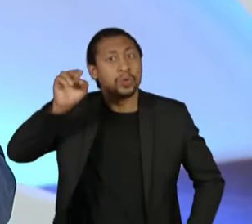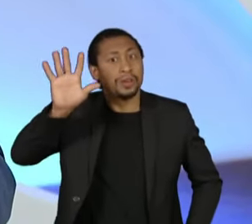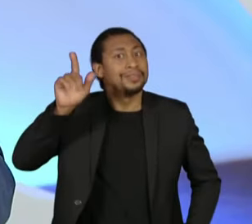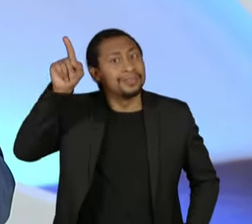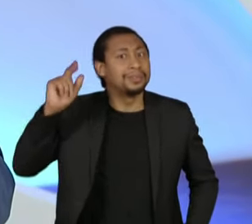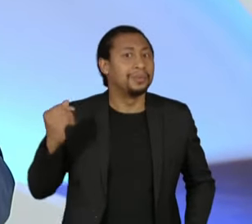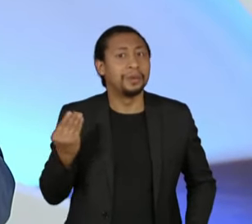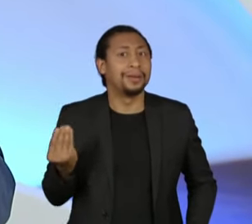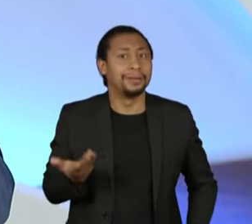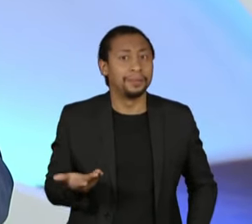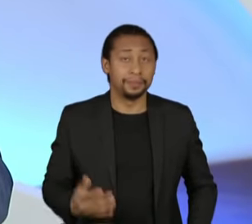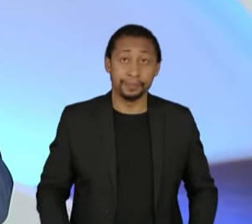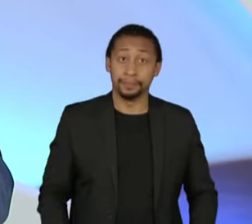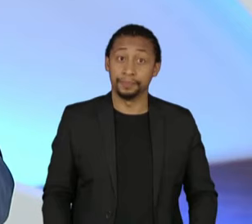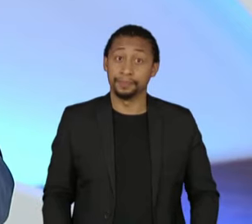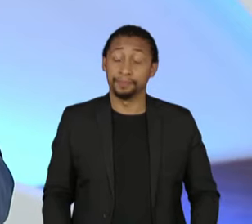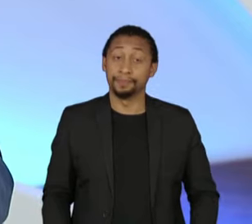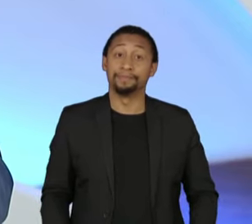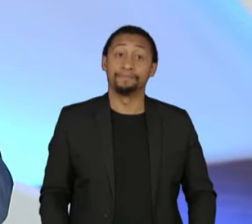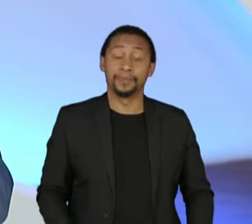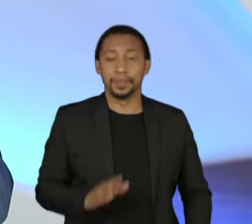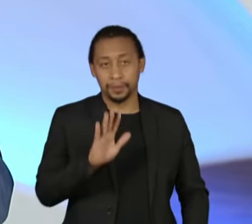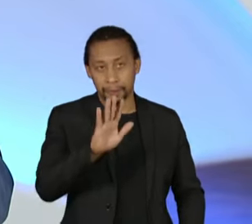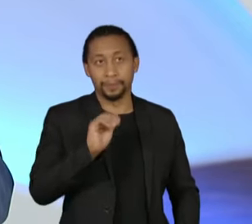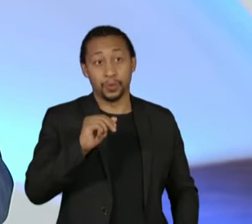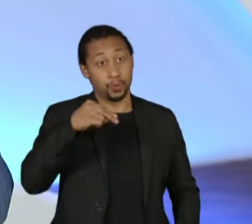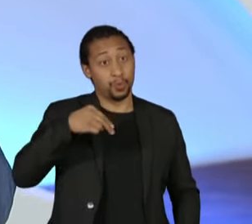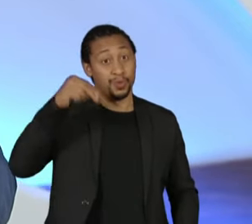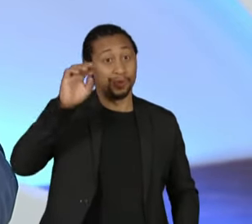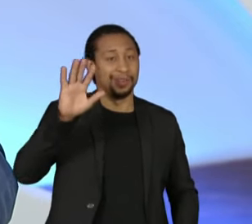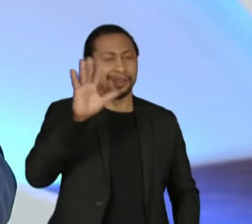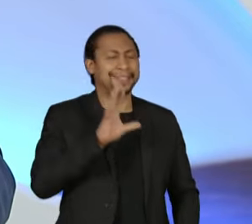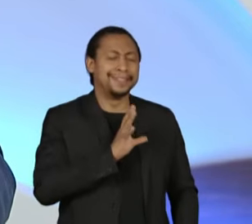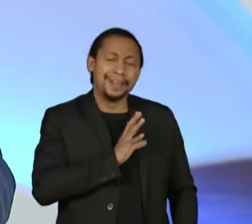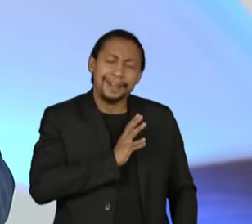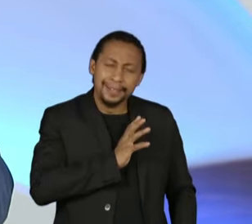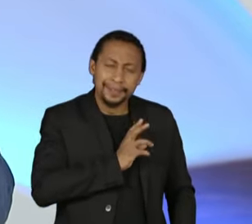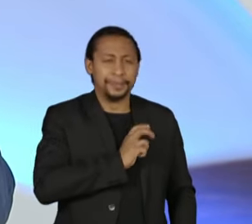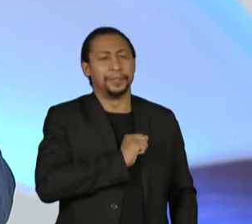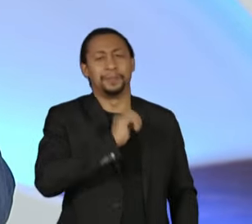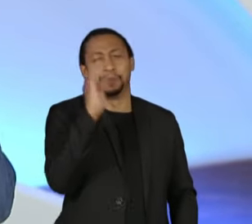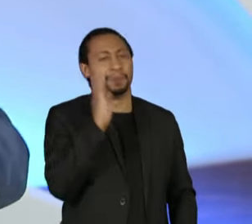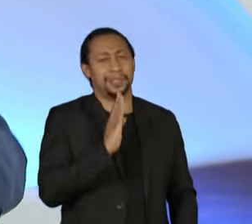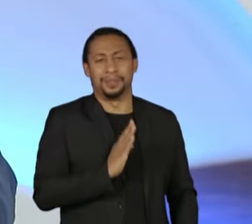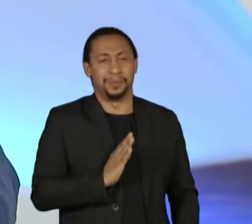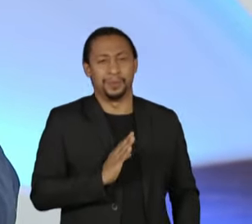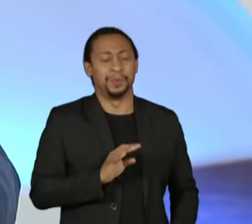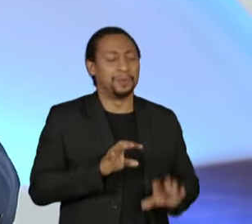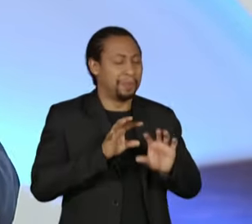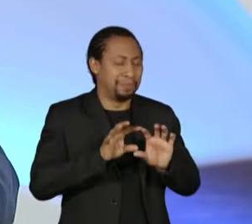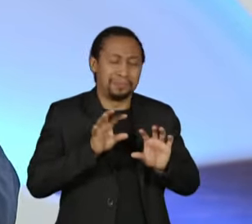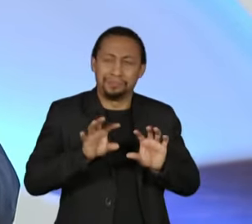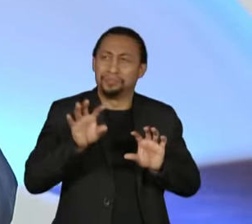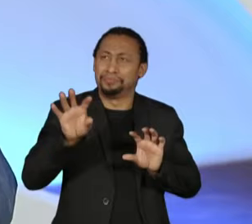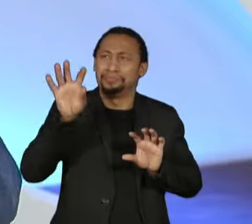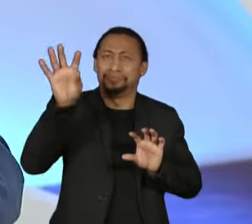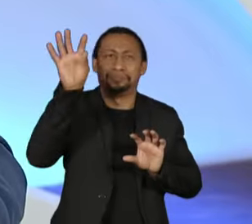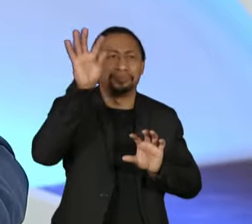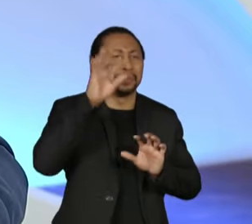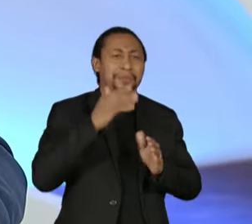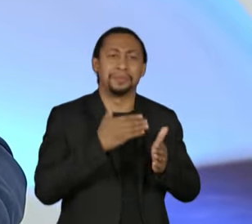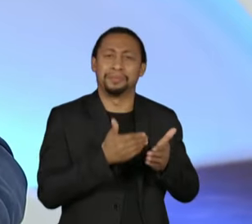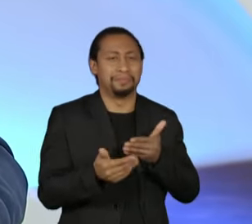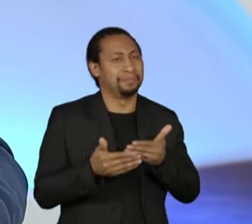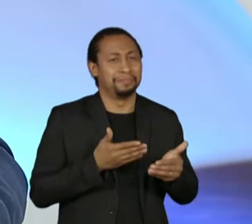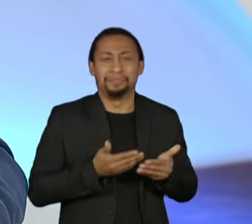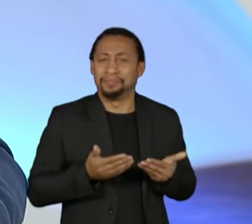Primeiro, Nordeste ama brasileiros e brasileiras de todas as regiões, recebe bem brasileiros e